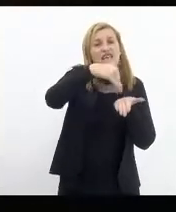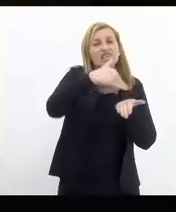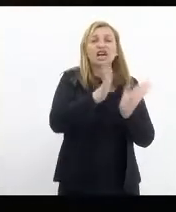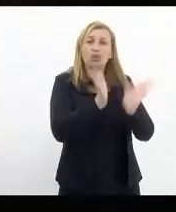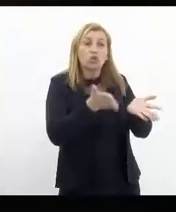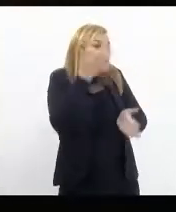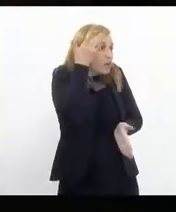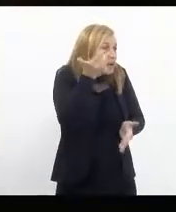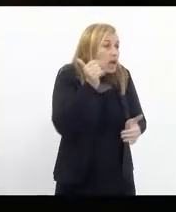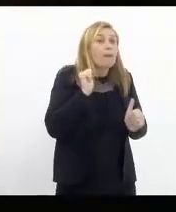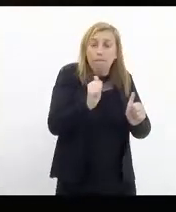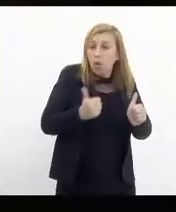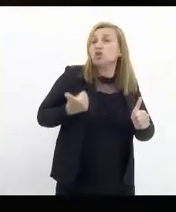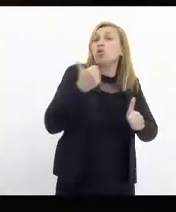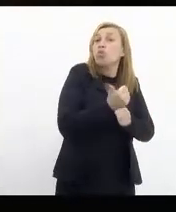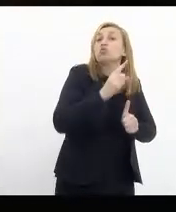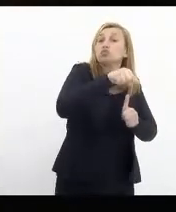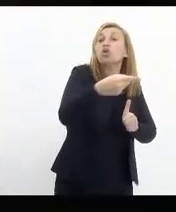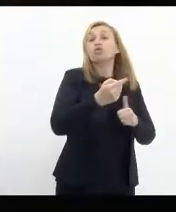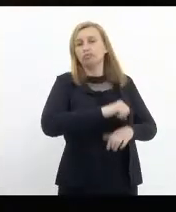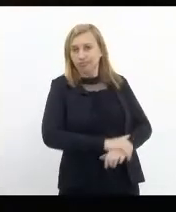já pode não ser mais secretário.